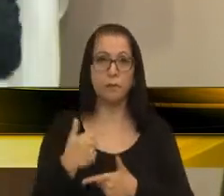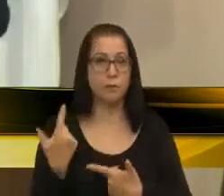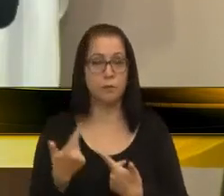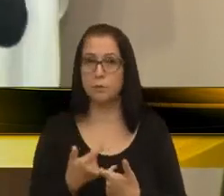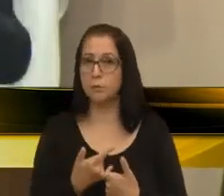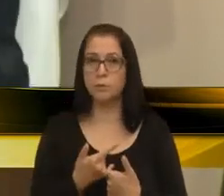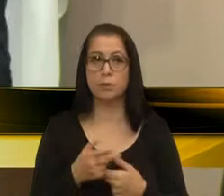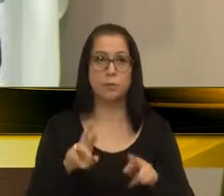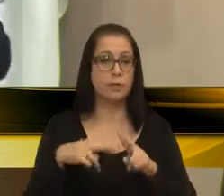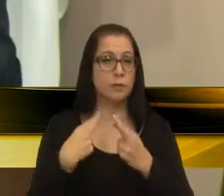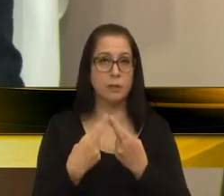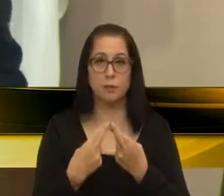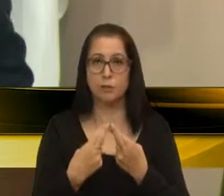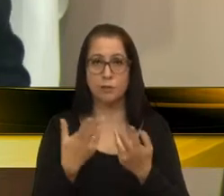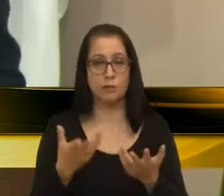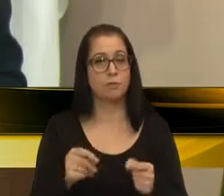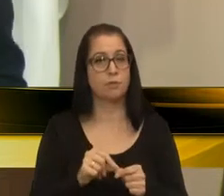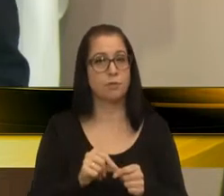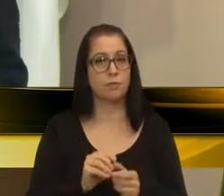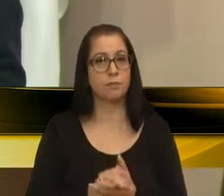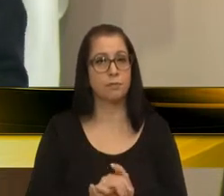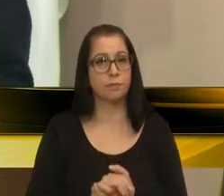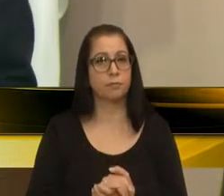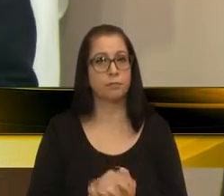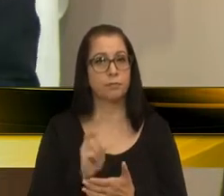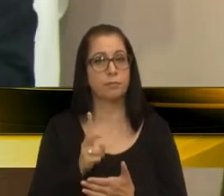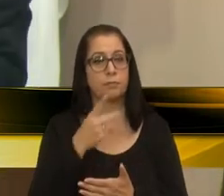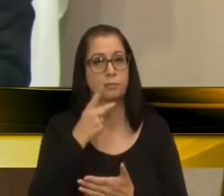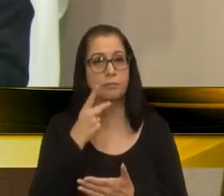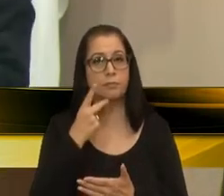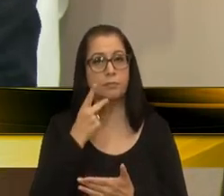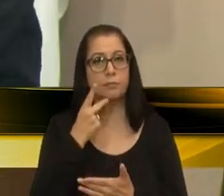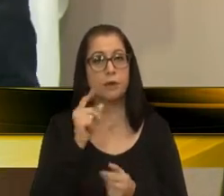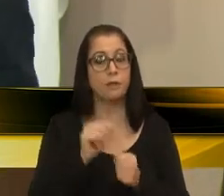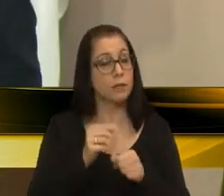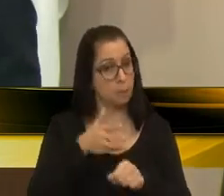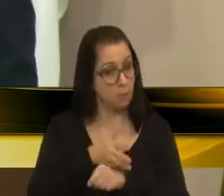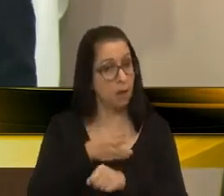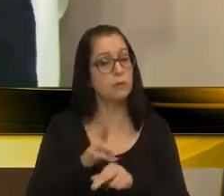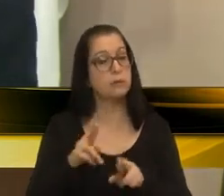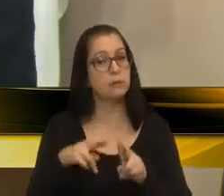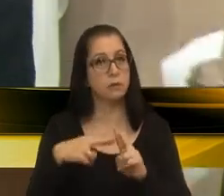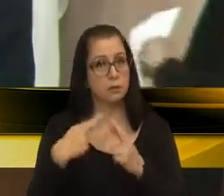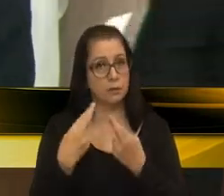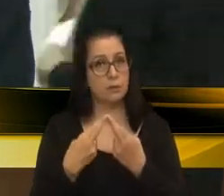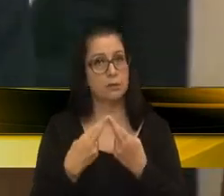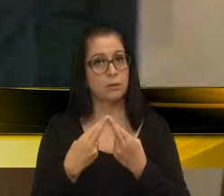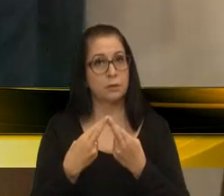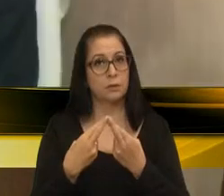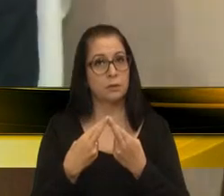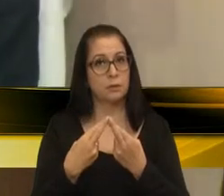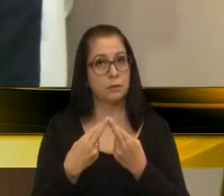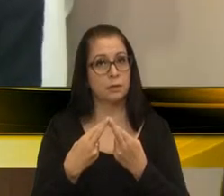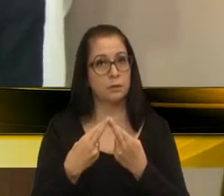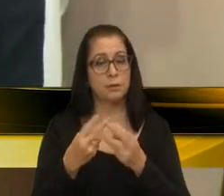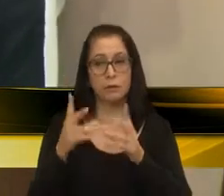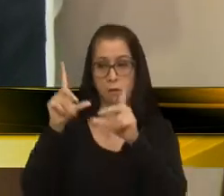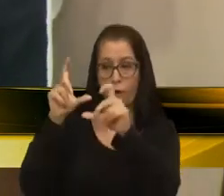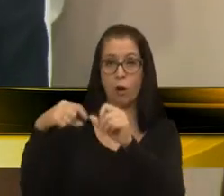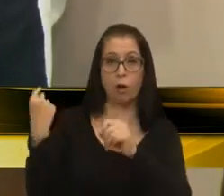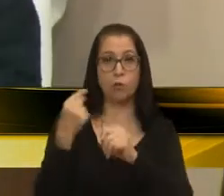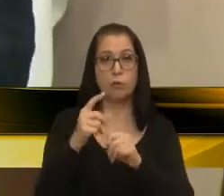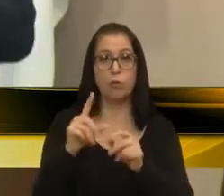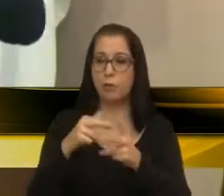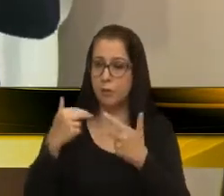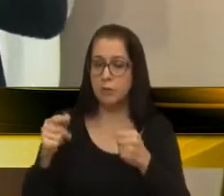ou fazer reuniões, como já foi feito, eu sempre digo, faz parte da nossa reunião, essa, tirar, fazer os registros, mas que saia do